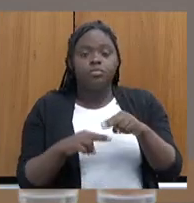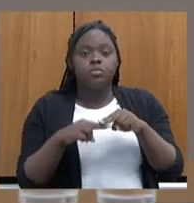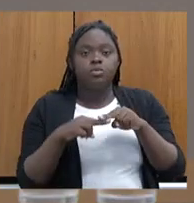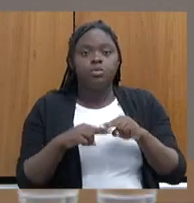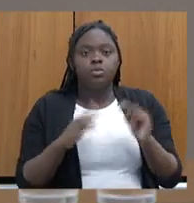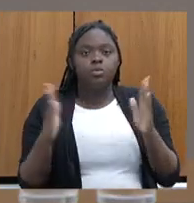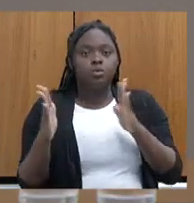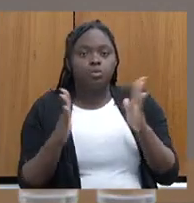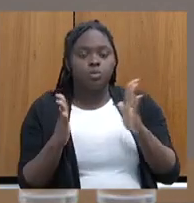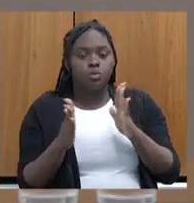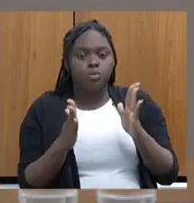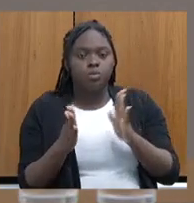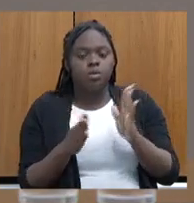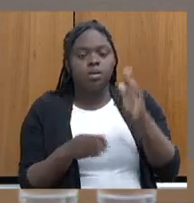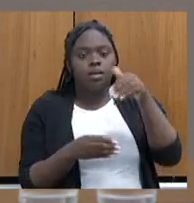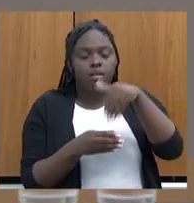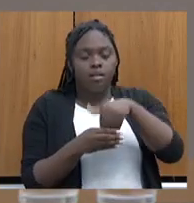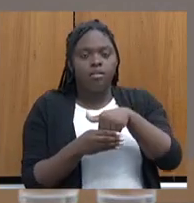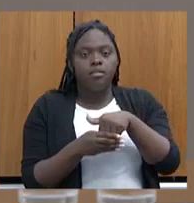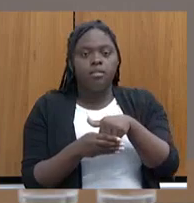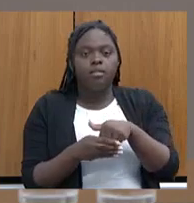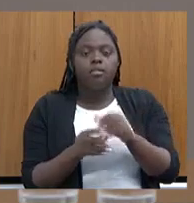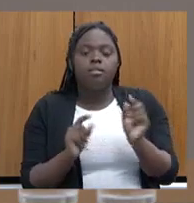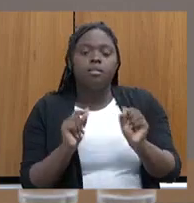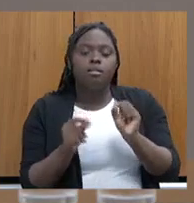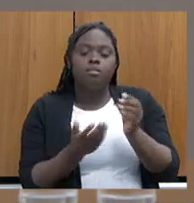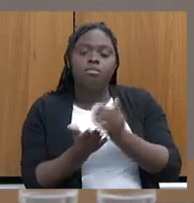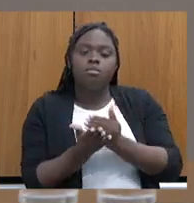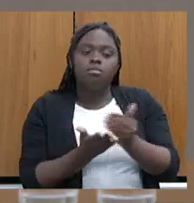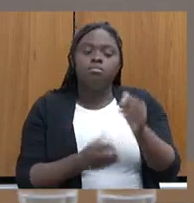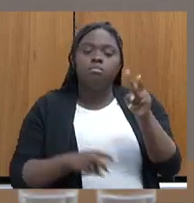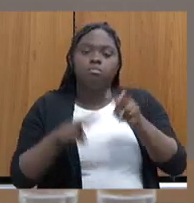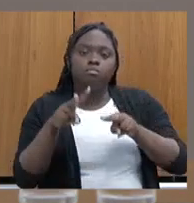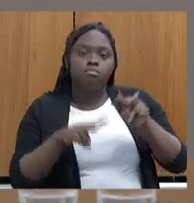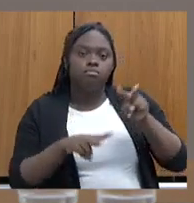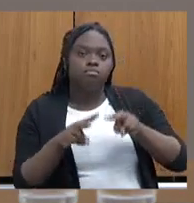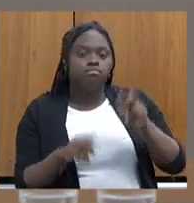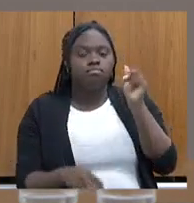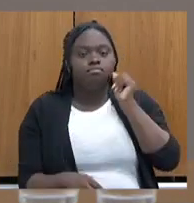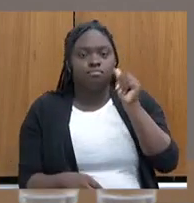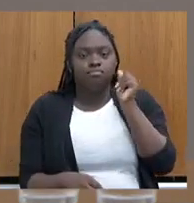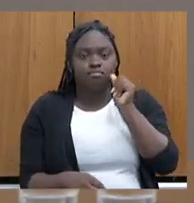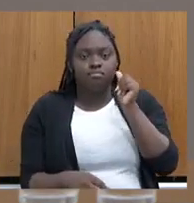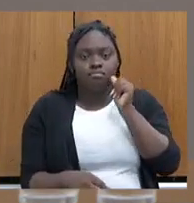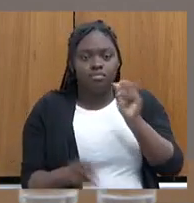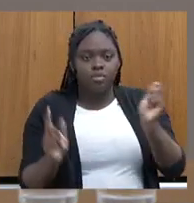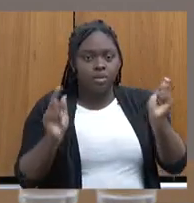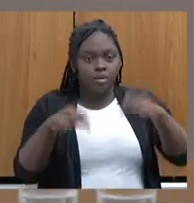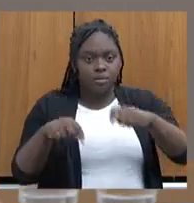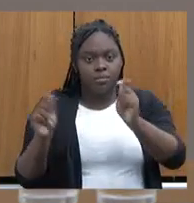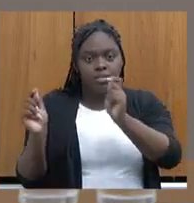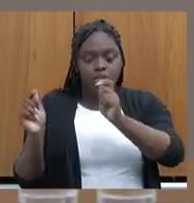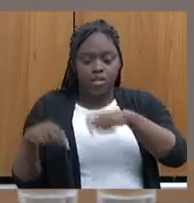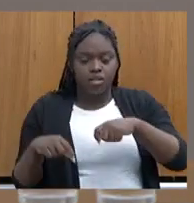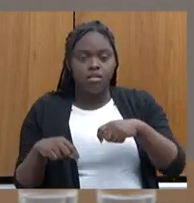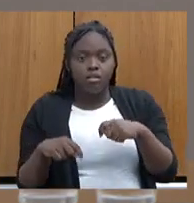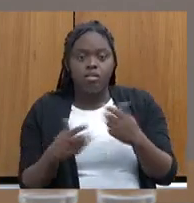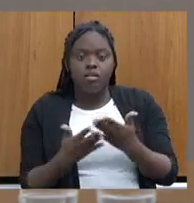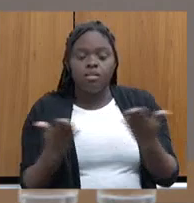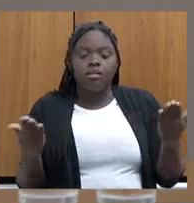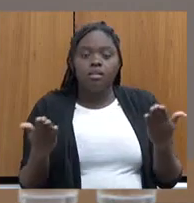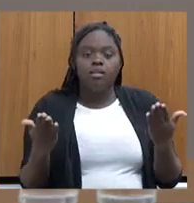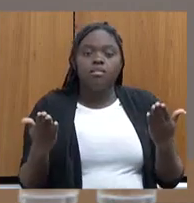período eleitoral, que é começar a observar e encaminhar essas mulheres para capacitação, para elas poderem